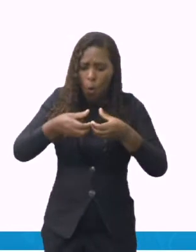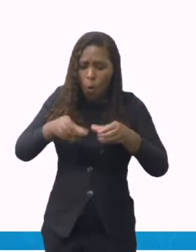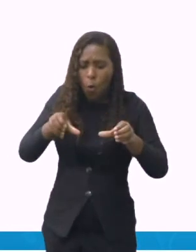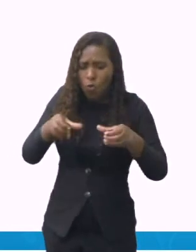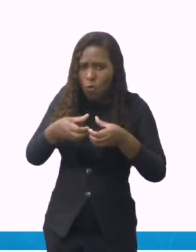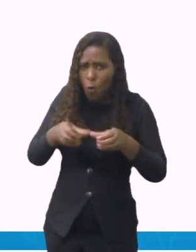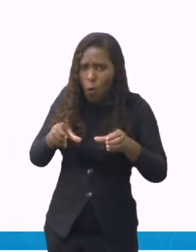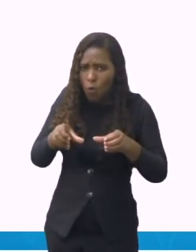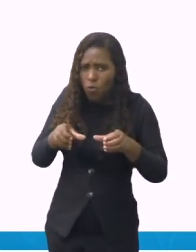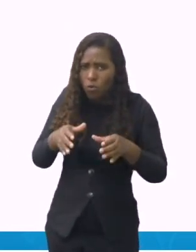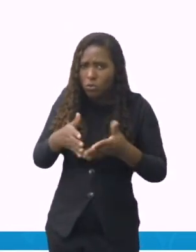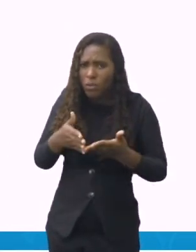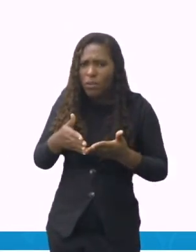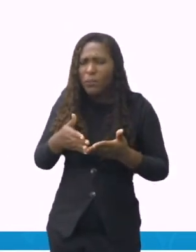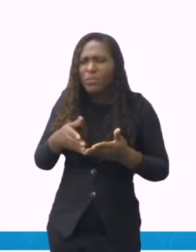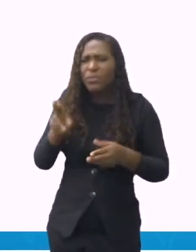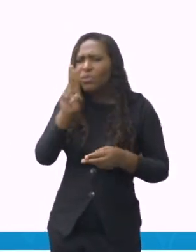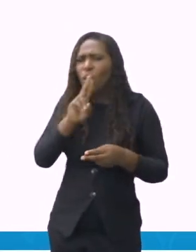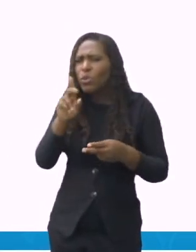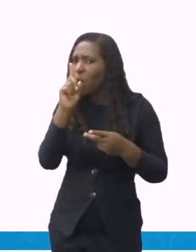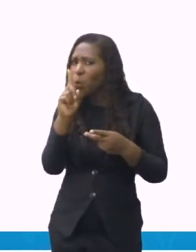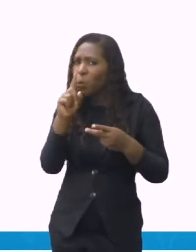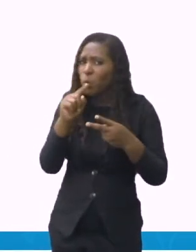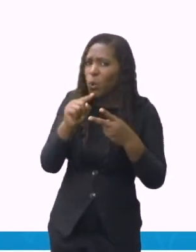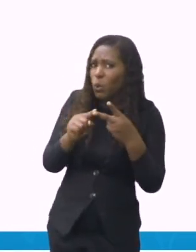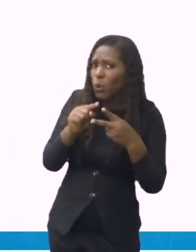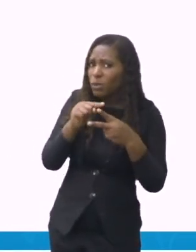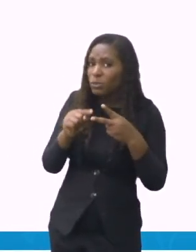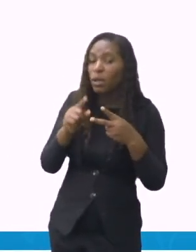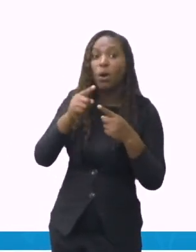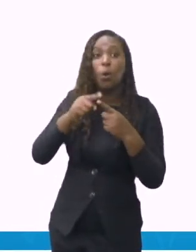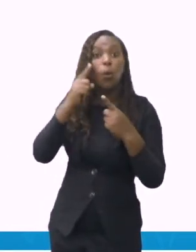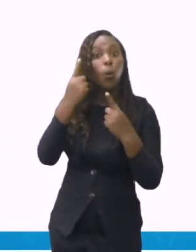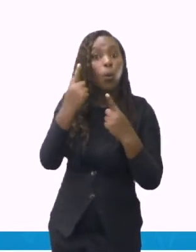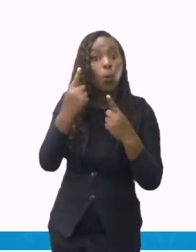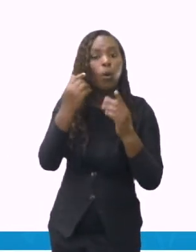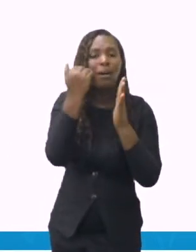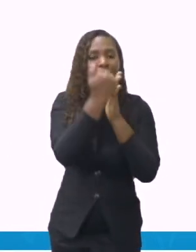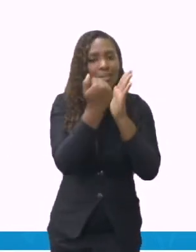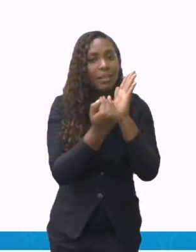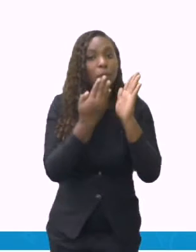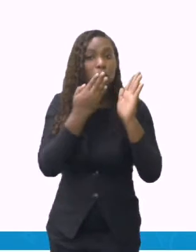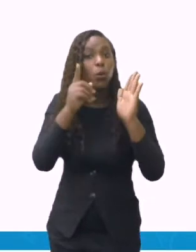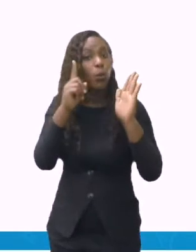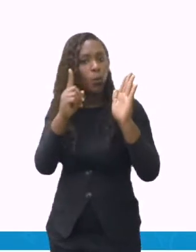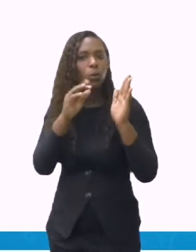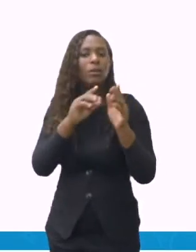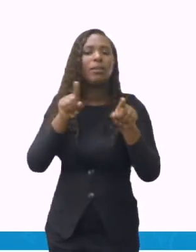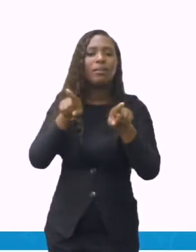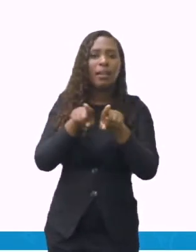Eu coloquei algumas imagens, então eu vou falar os nomes, tá bom? Duas colheres de chocolate.